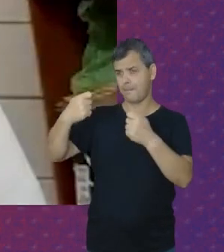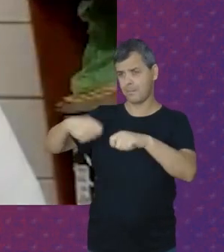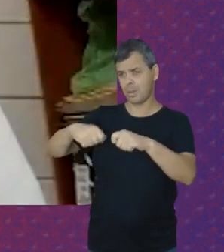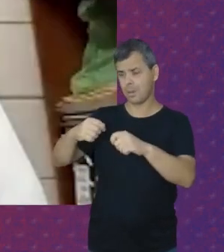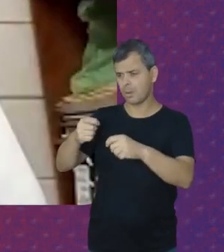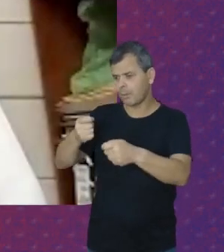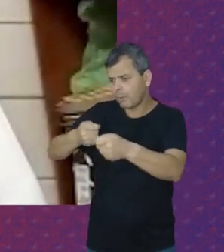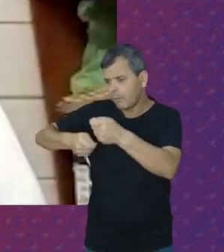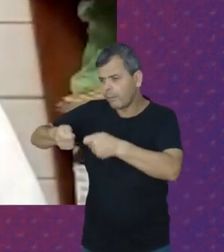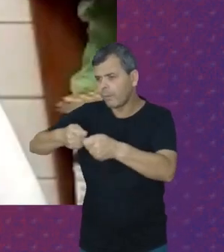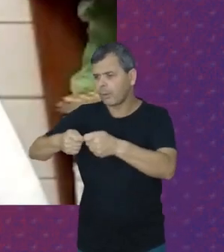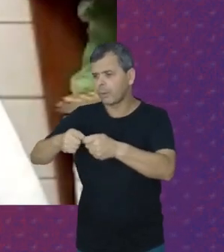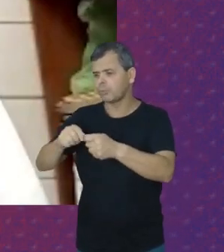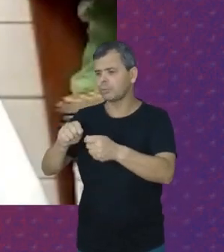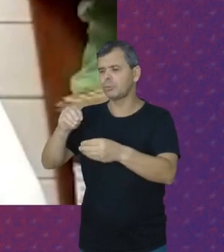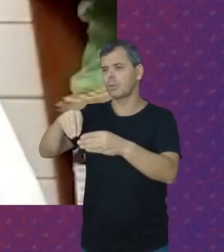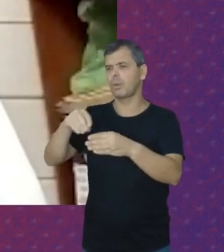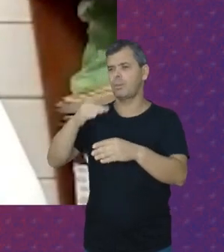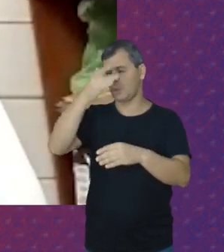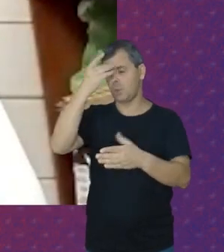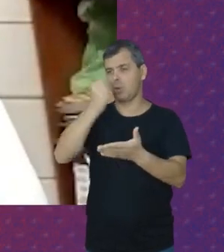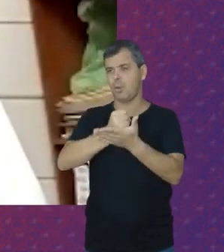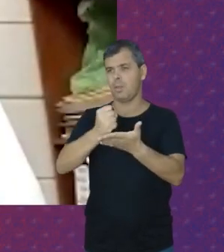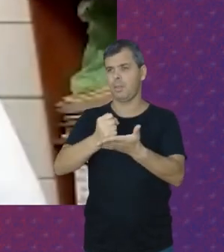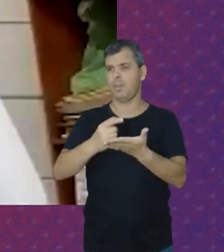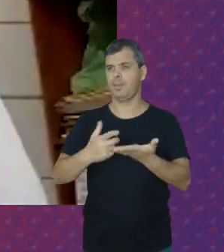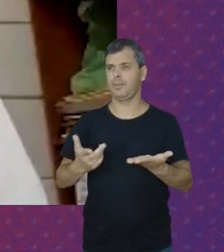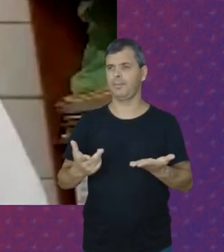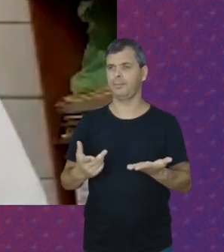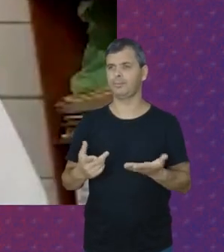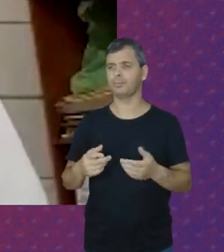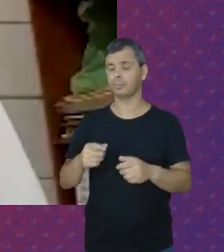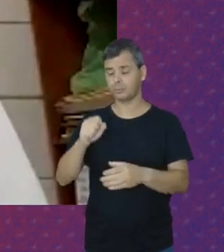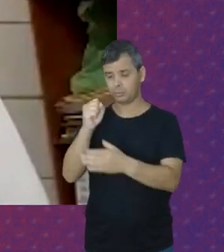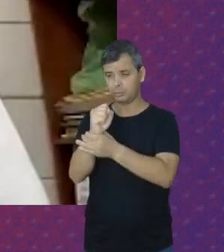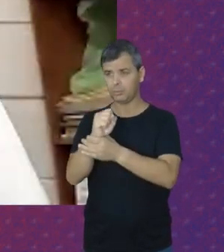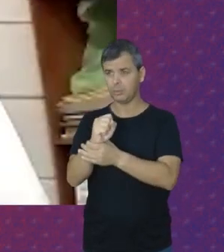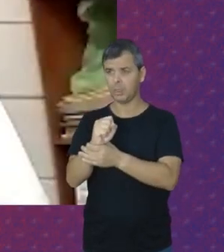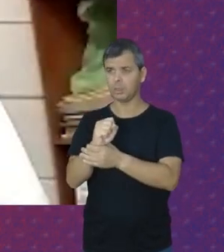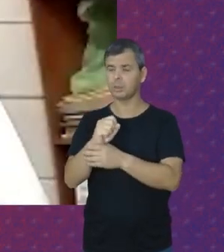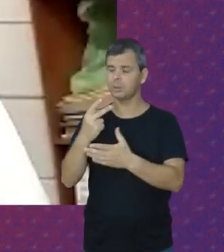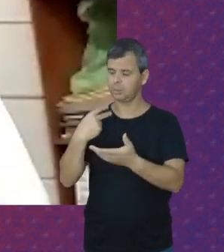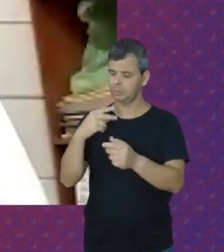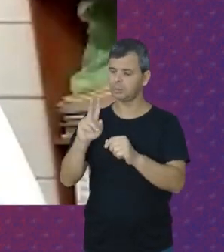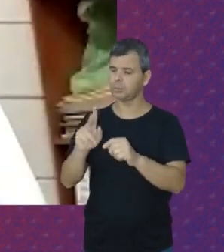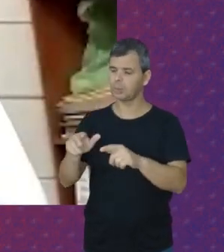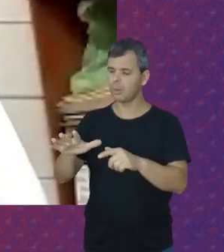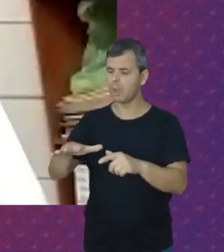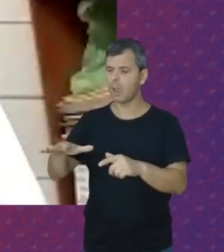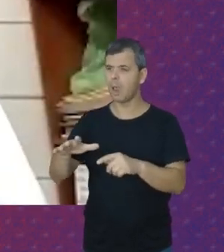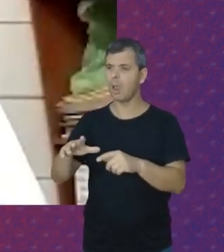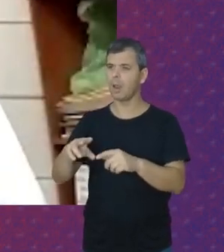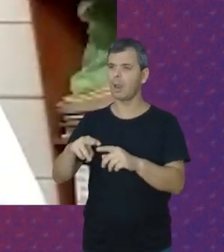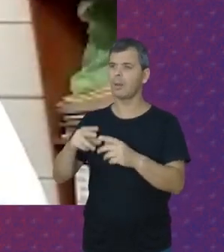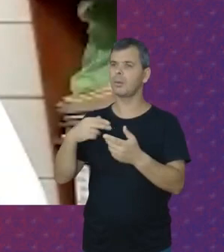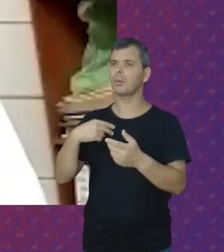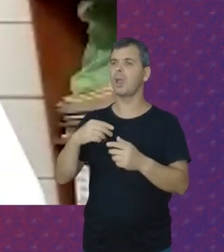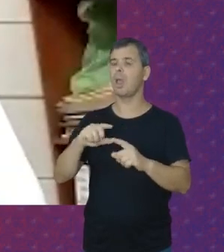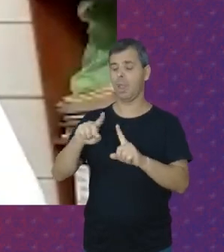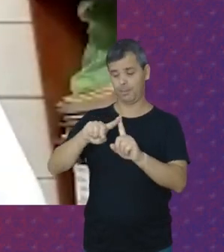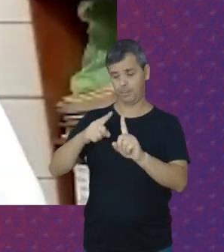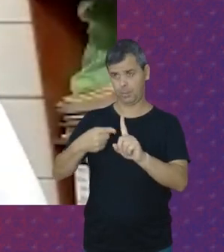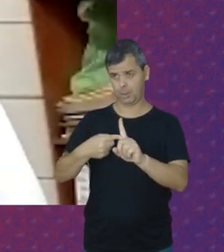negociar Com o empregador Então essa lei Garantiu A estabilidade Da trabalhadora Doméstica Doméstica gestante